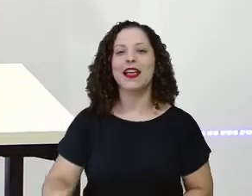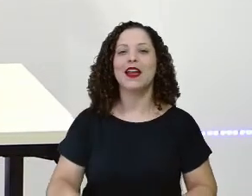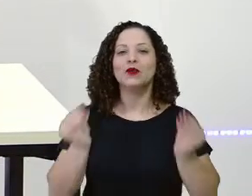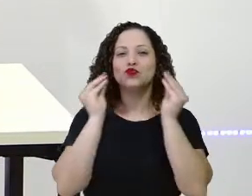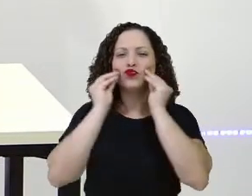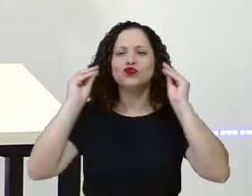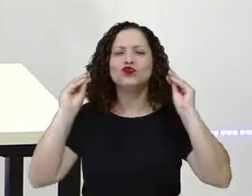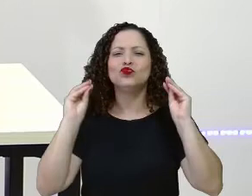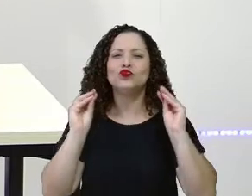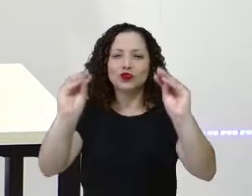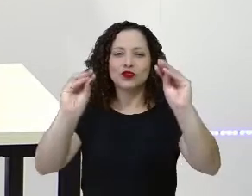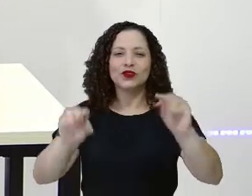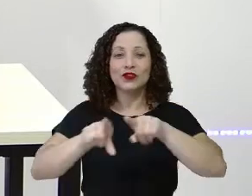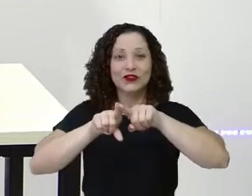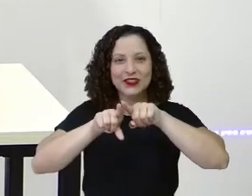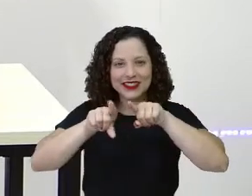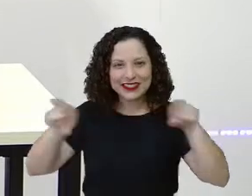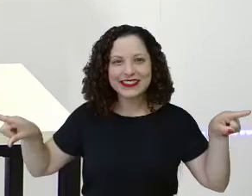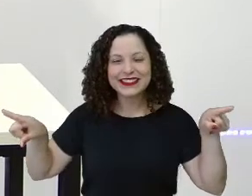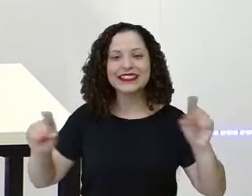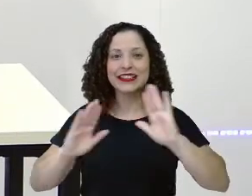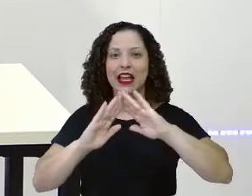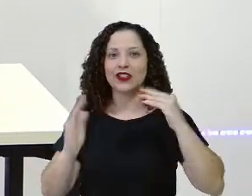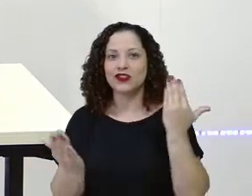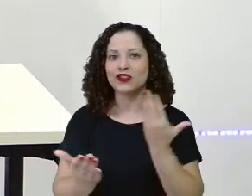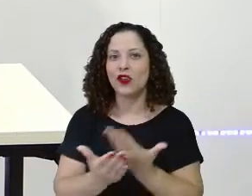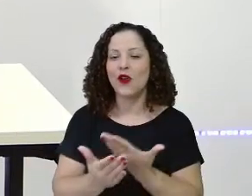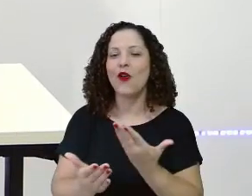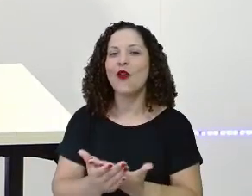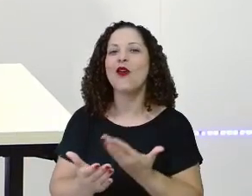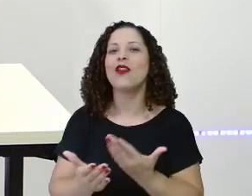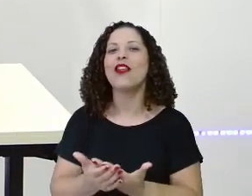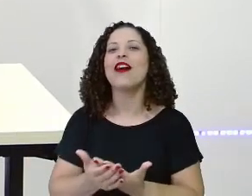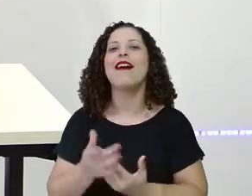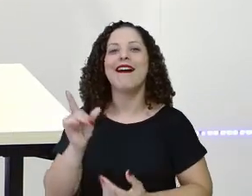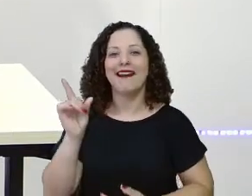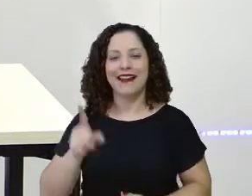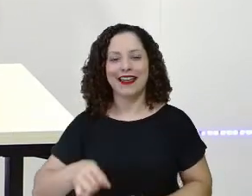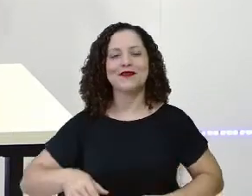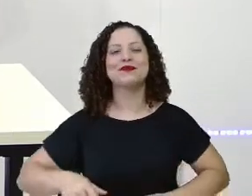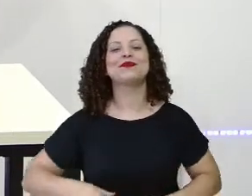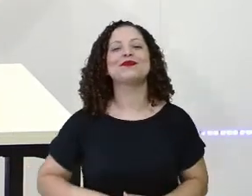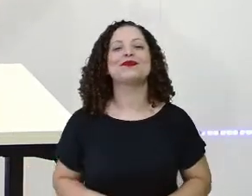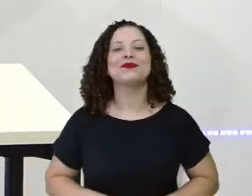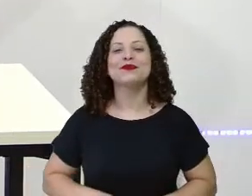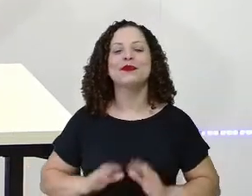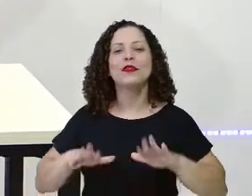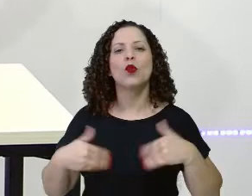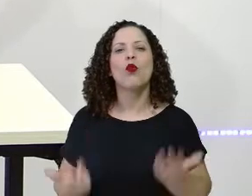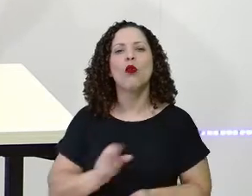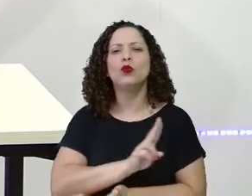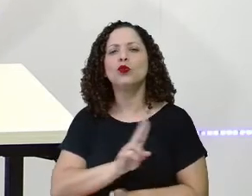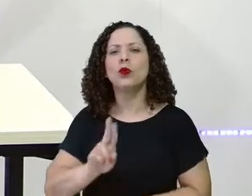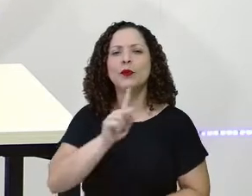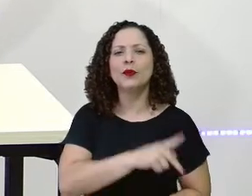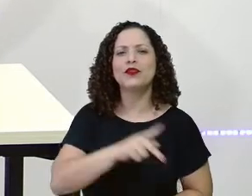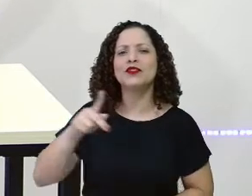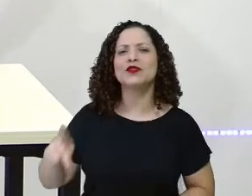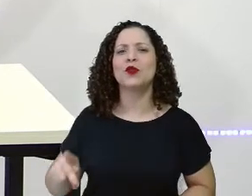estudantes da Escola Engenheiro Edinaldo Miranda. Olha aí! E qual é o nome da tua professora?